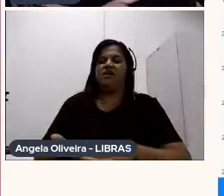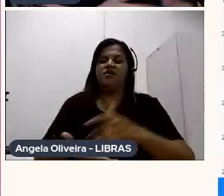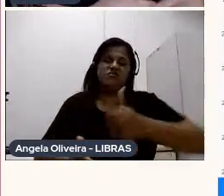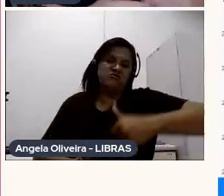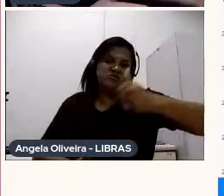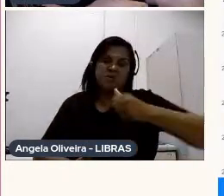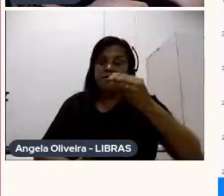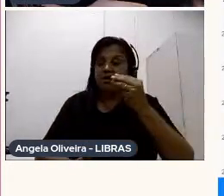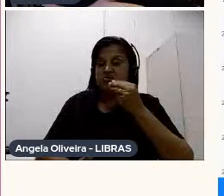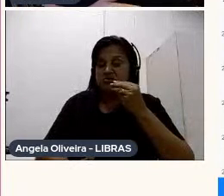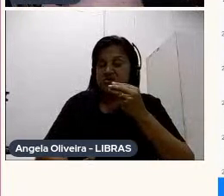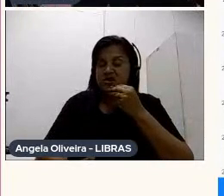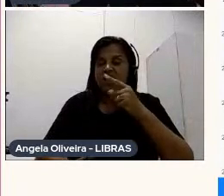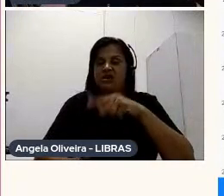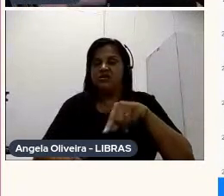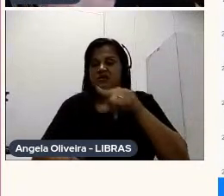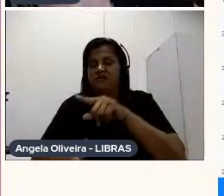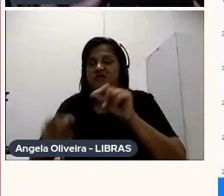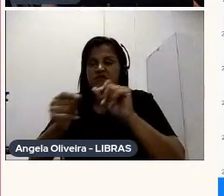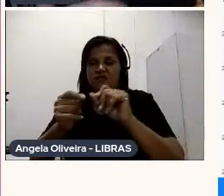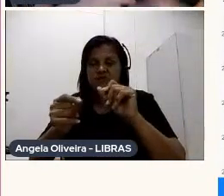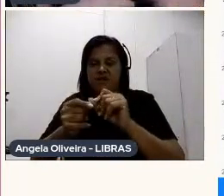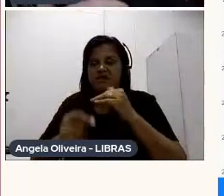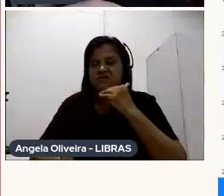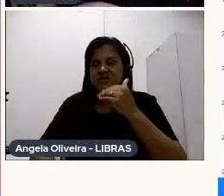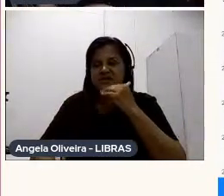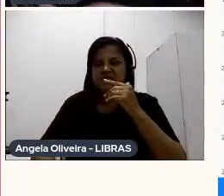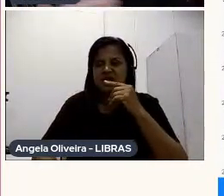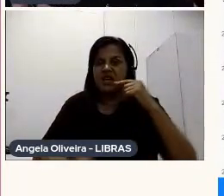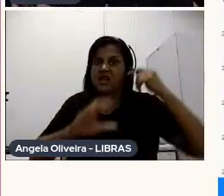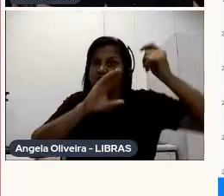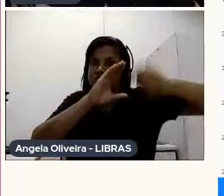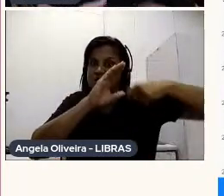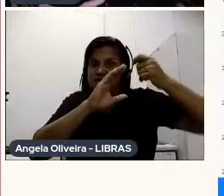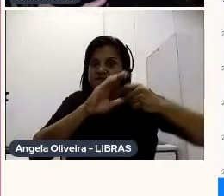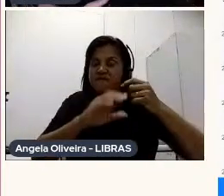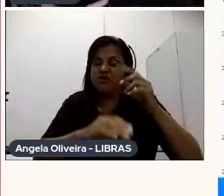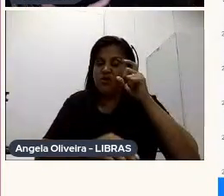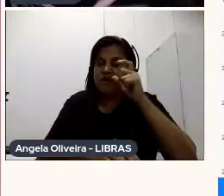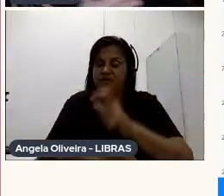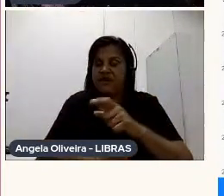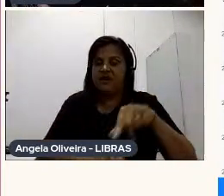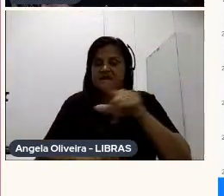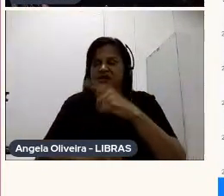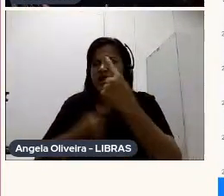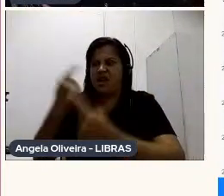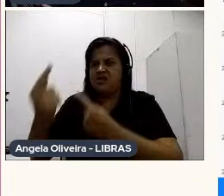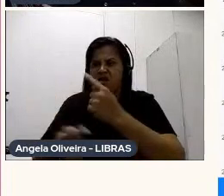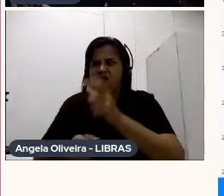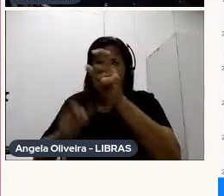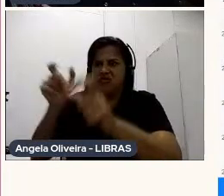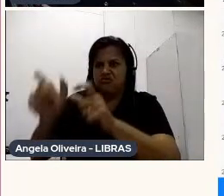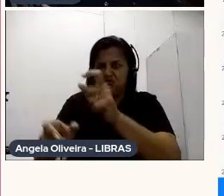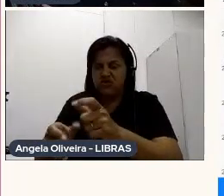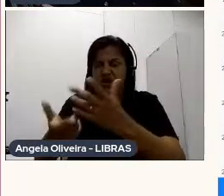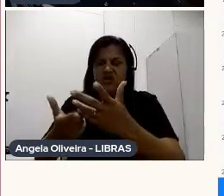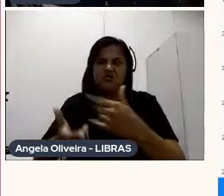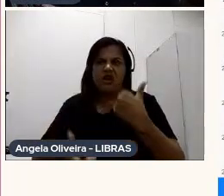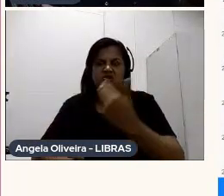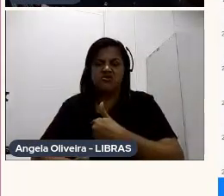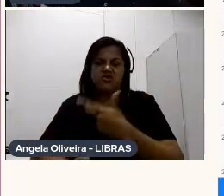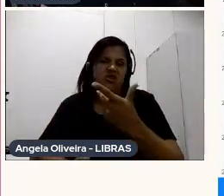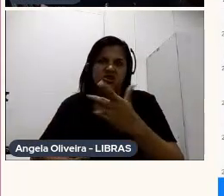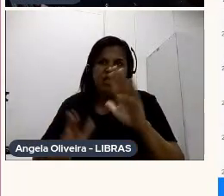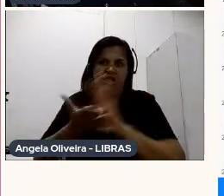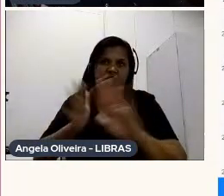foram feitos Sem esses vídeos De referência O animador fez Cada um Fez de um jeito E a gente falou Puta, não é nada disso